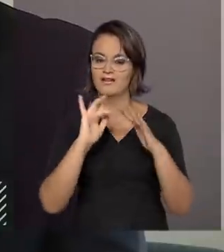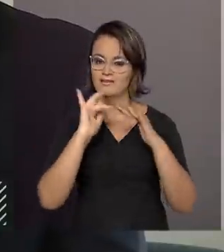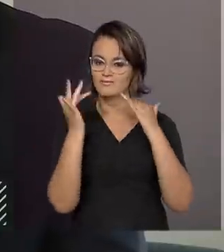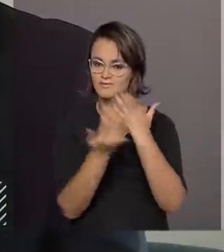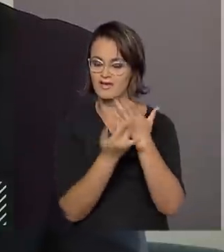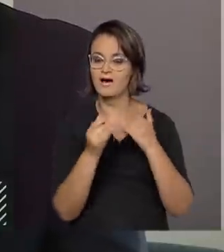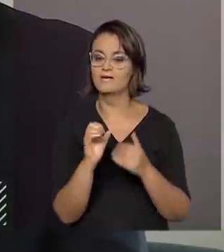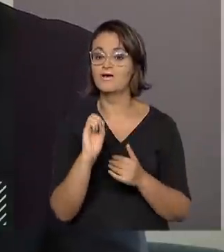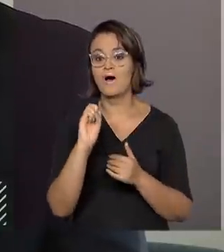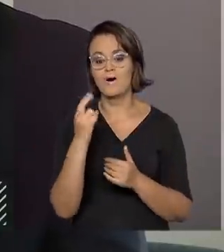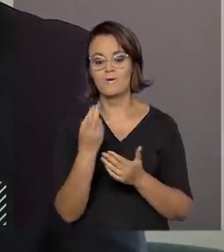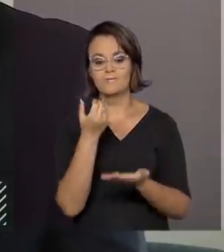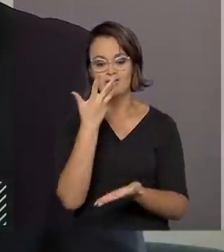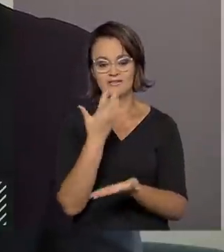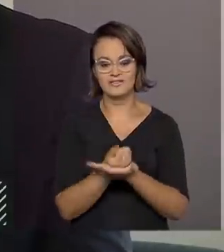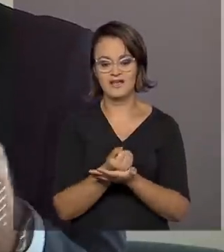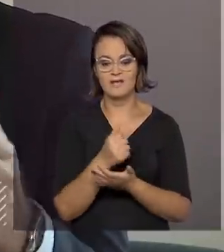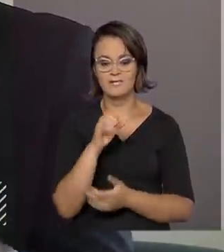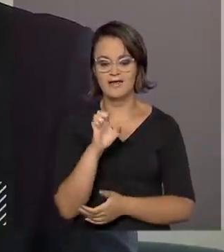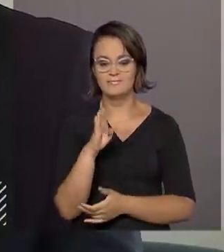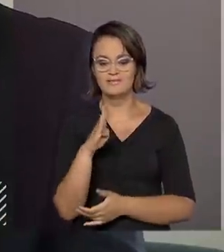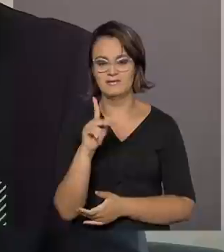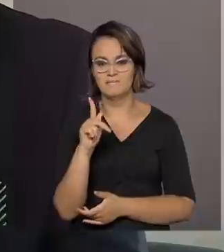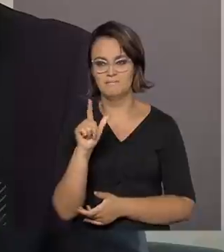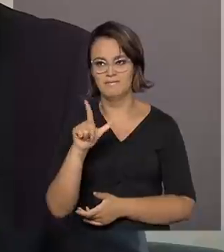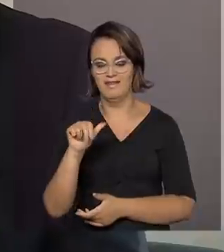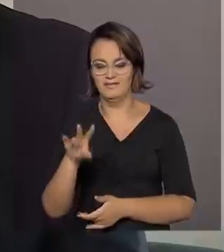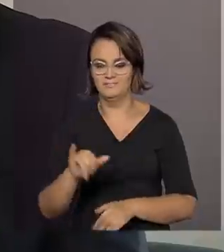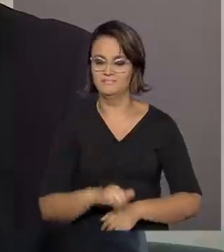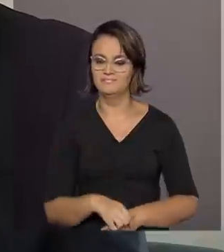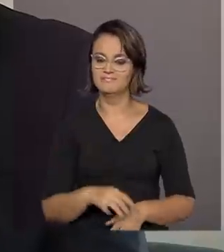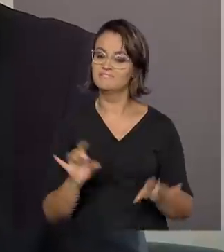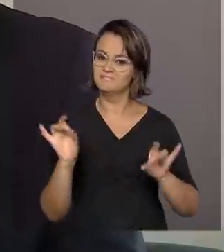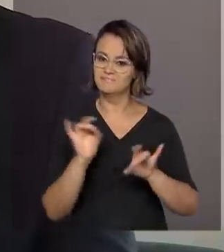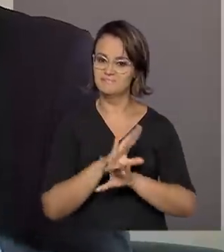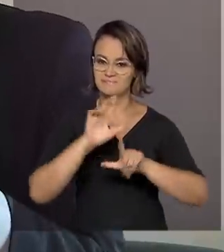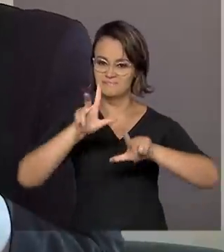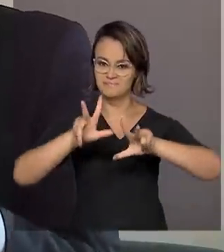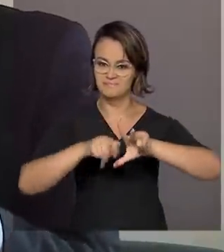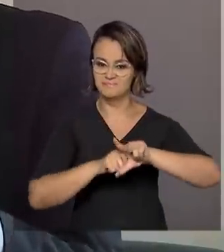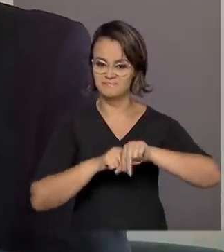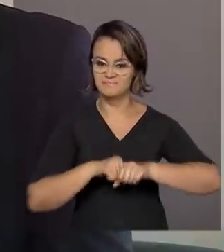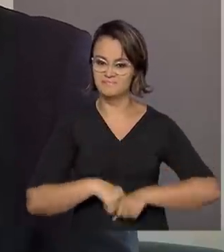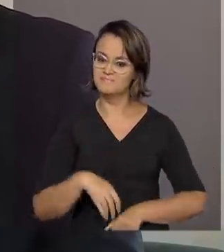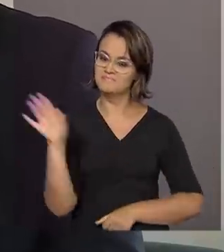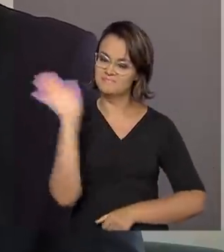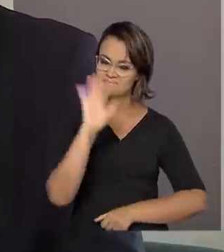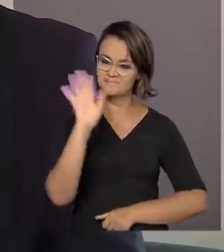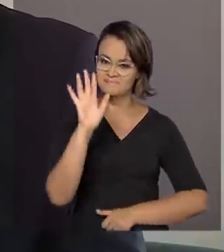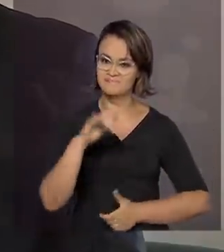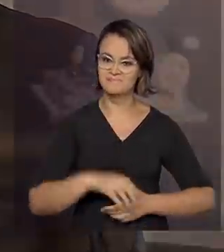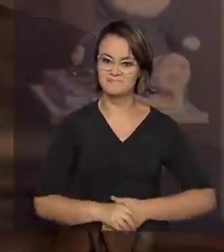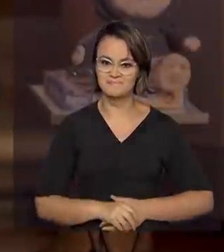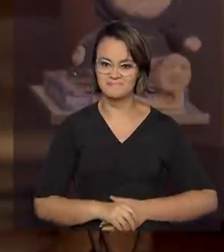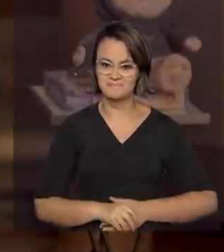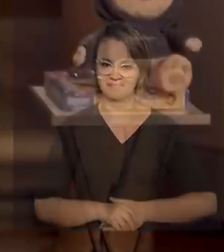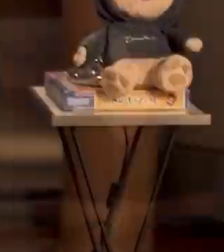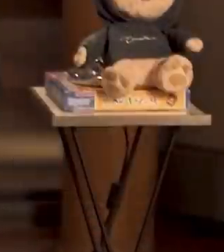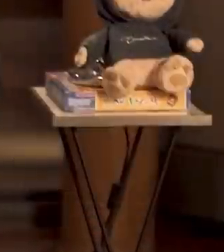sociais ou baixar o EBC Play. O Brasil Continua em Pauta aqui na TV Brasil. Até o próximo programa.